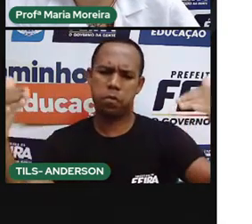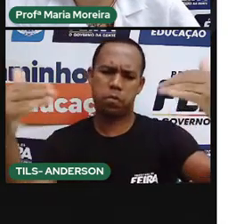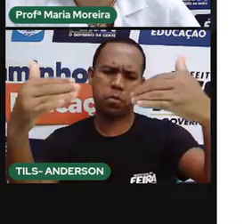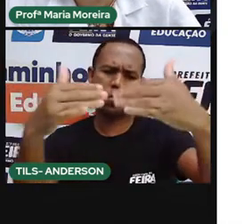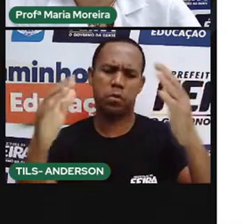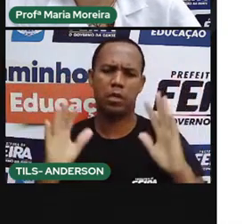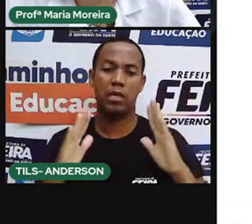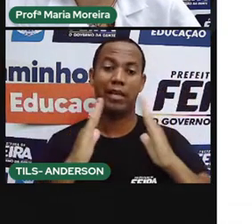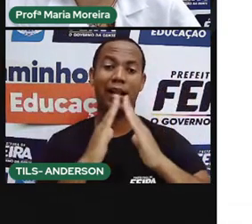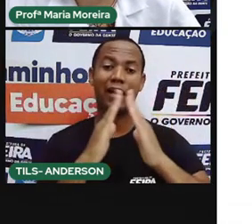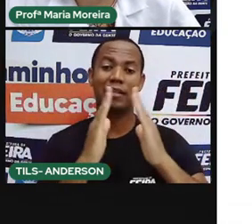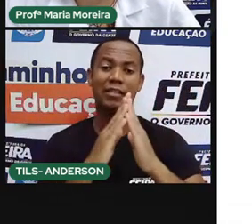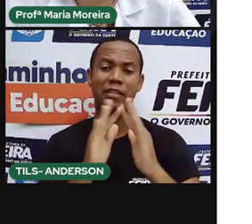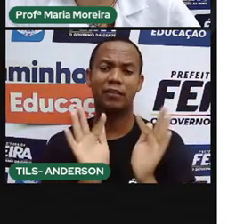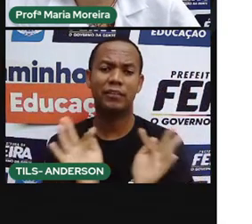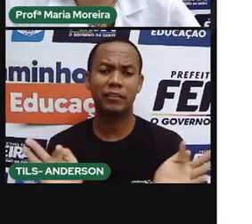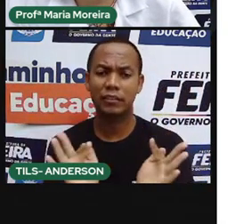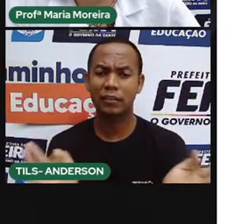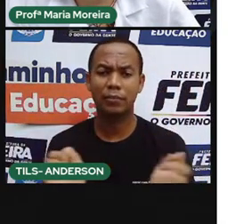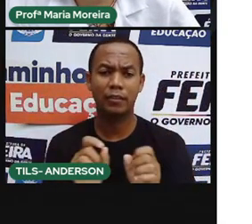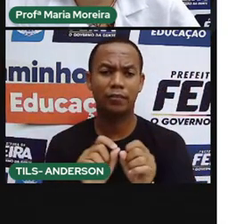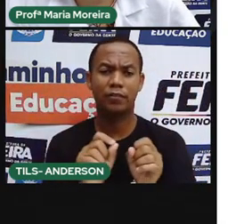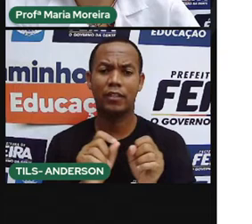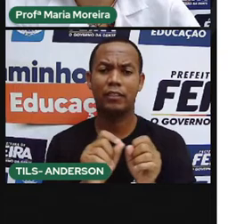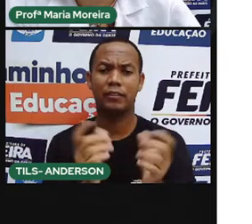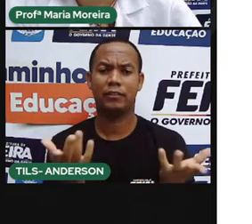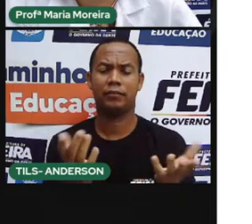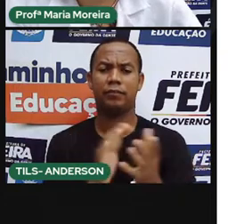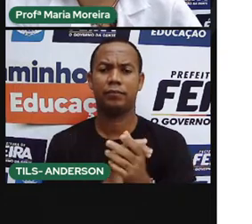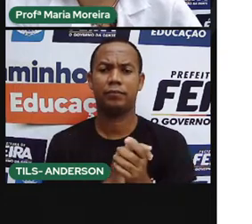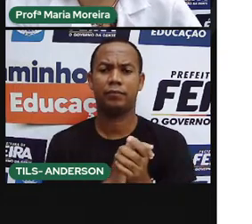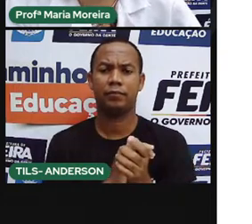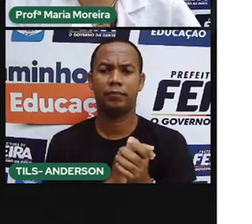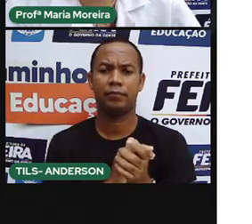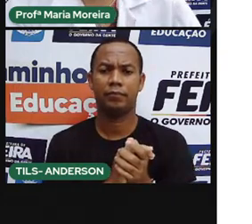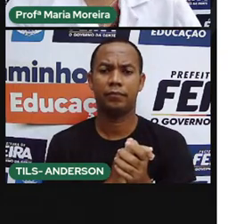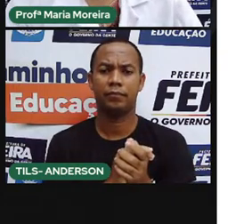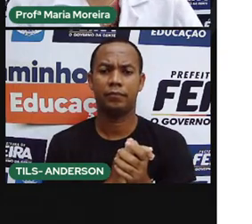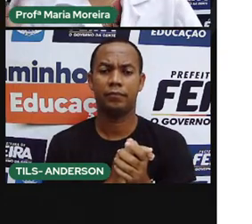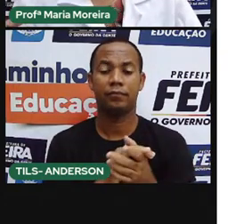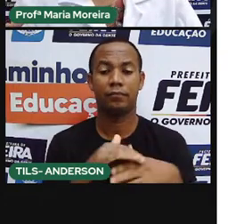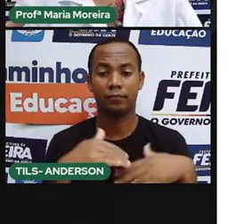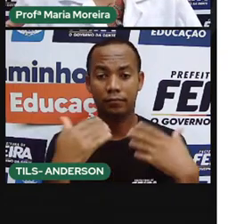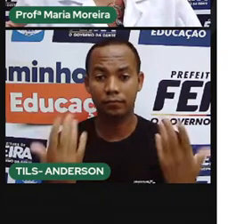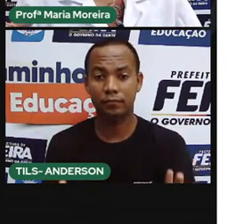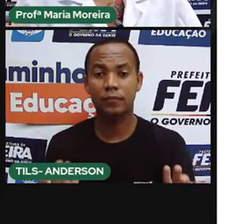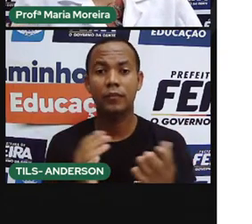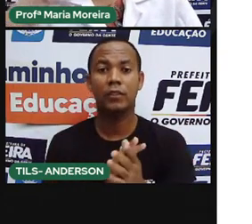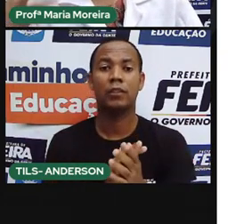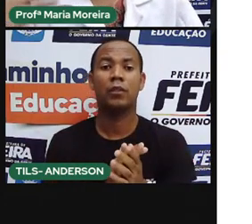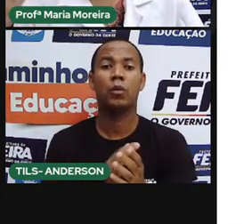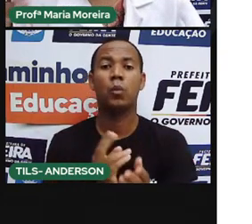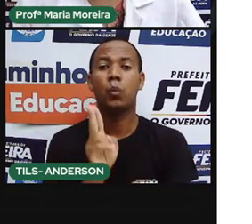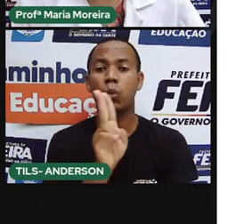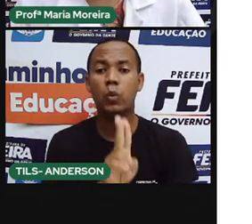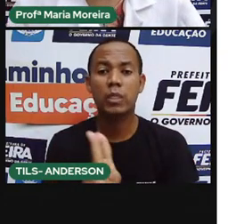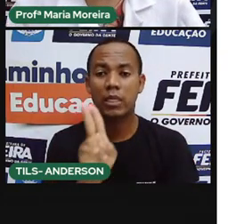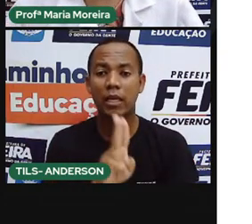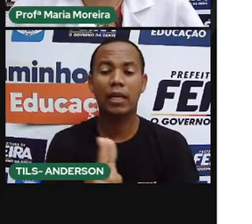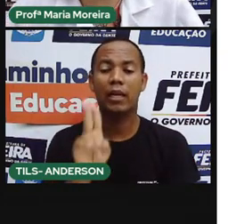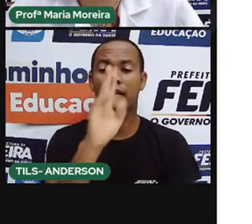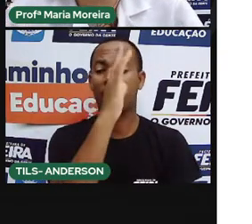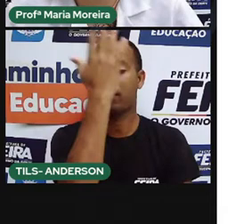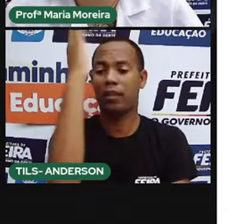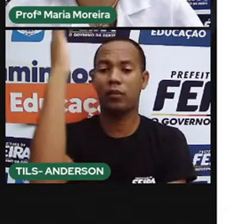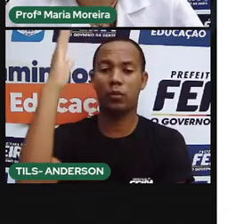imagens na aula anterior, né, a questão do usar a natureza para a